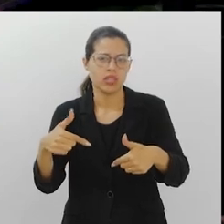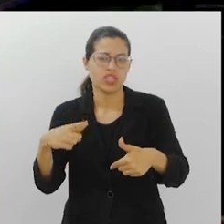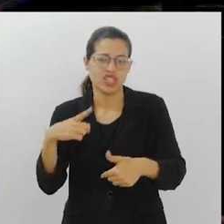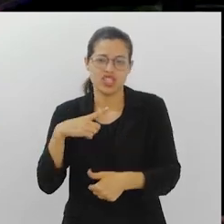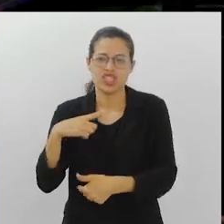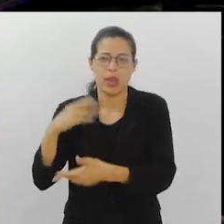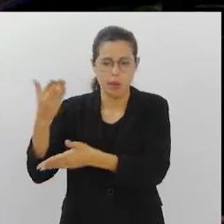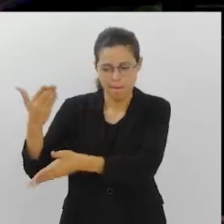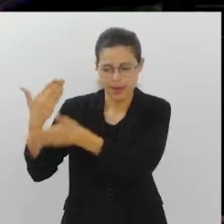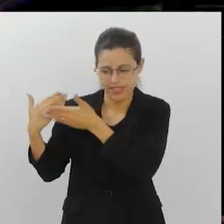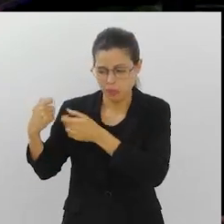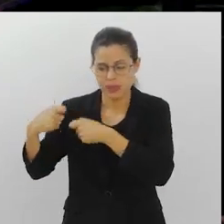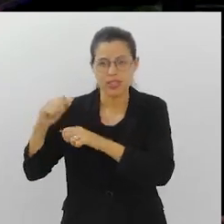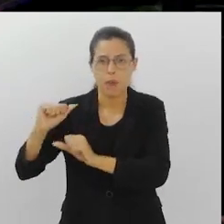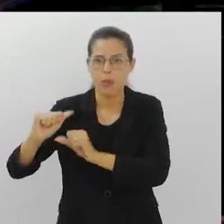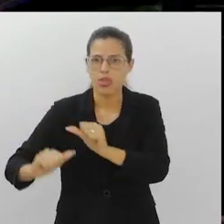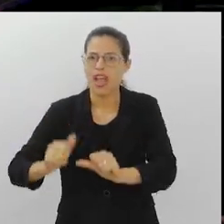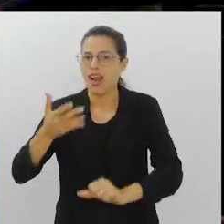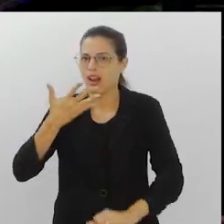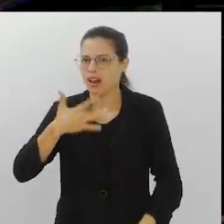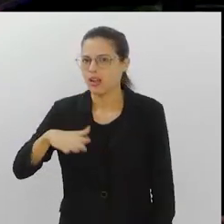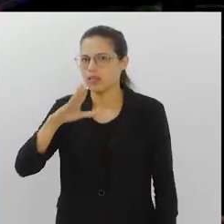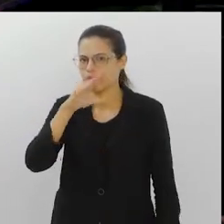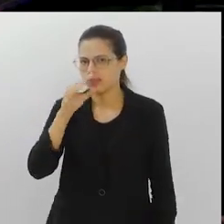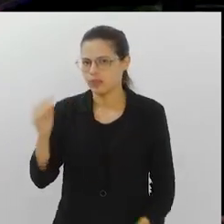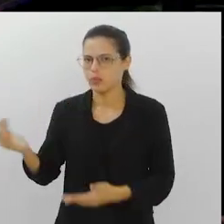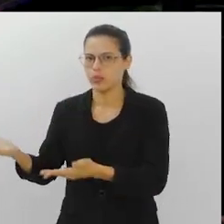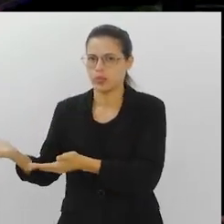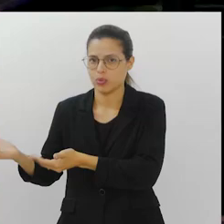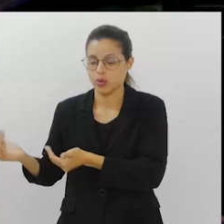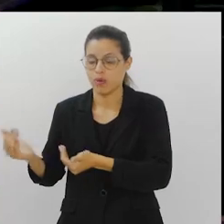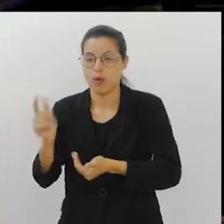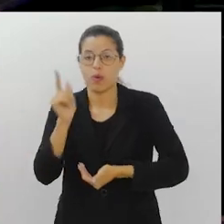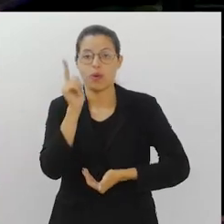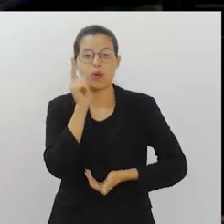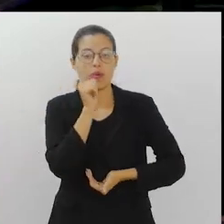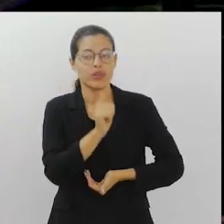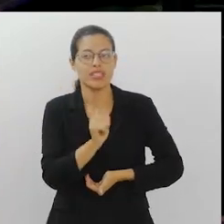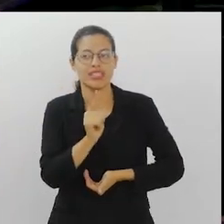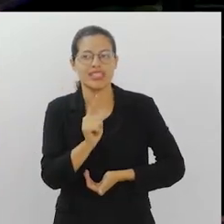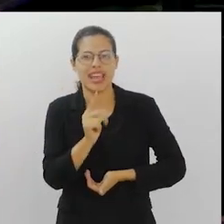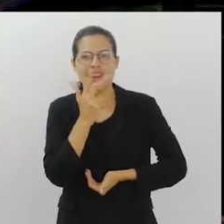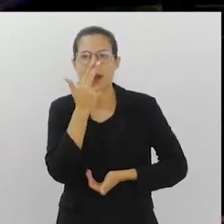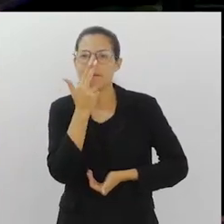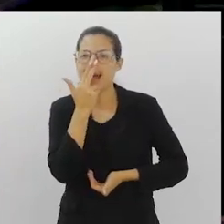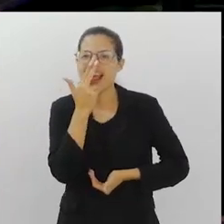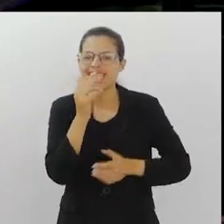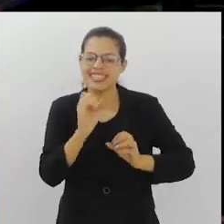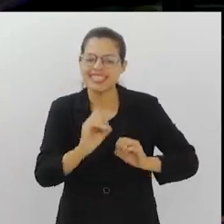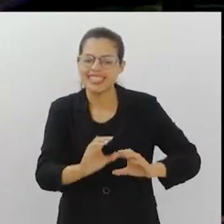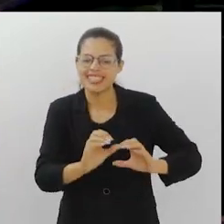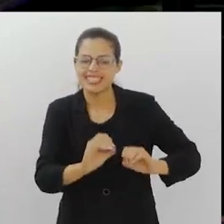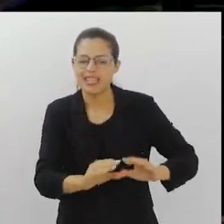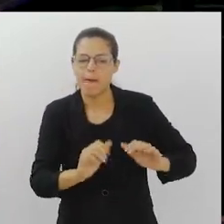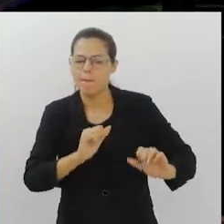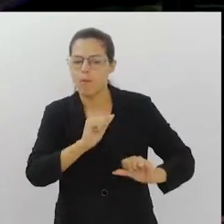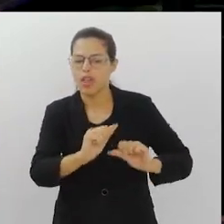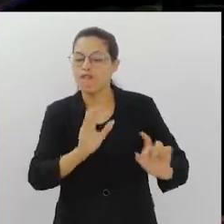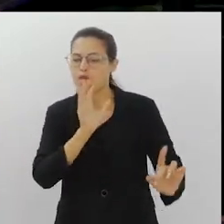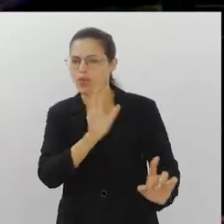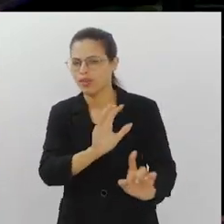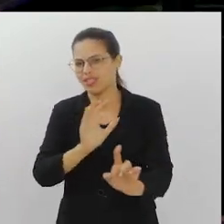mudar. E as crianças ajudam muito. Crianças, adolescentes e jovens, eles conseguem direcionar o